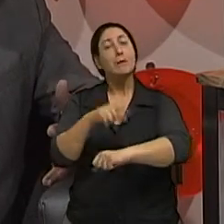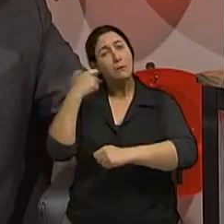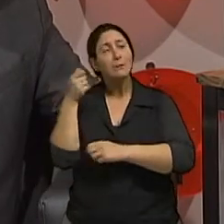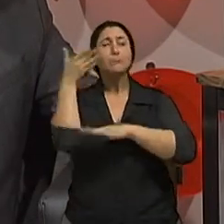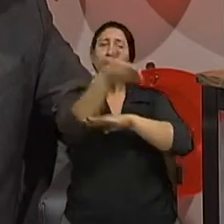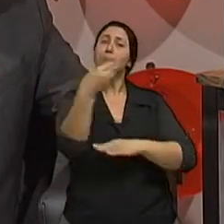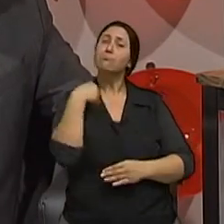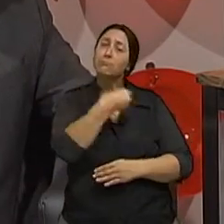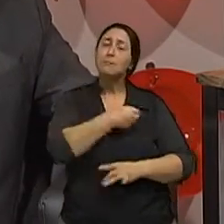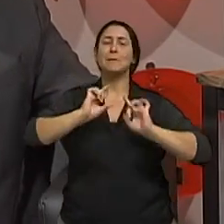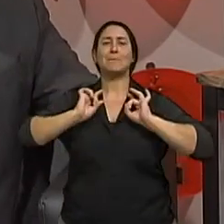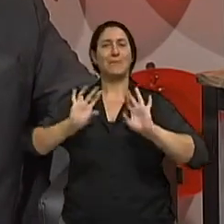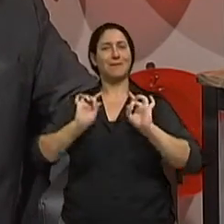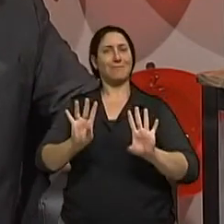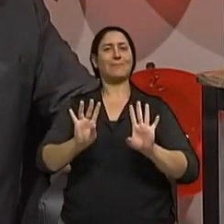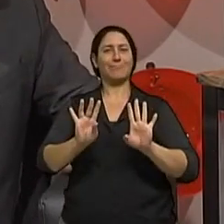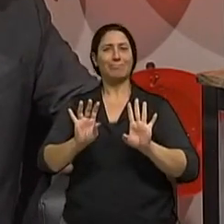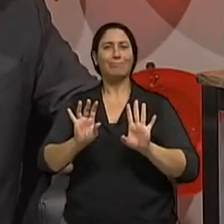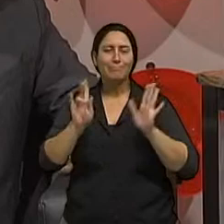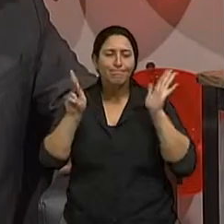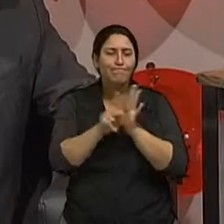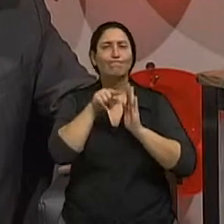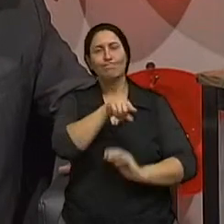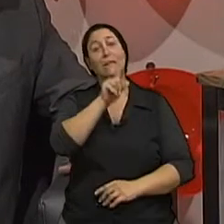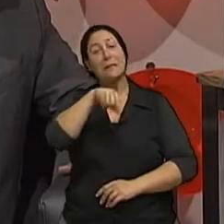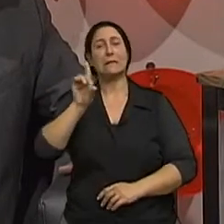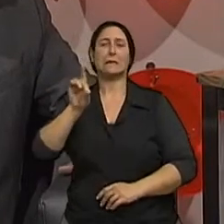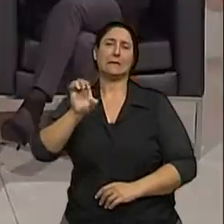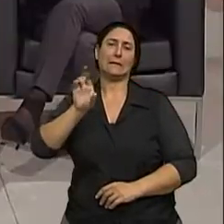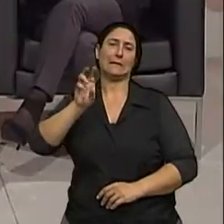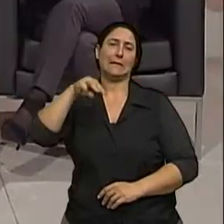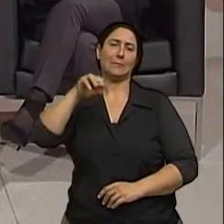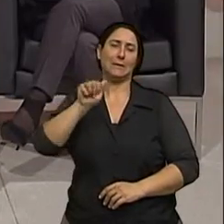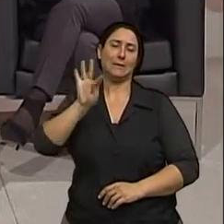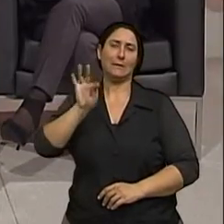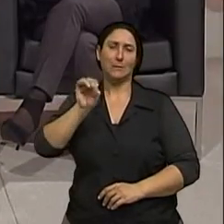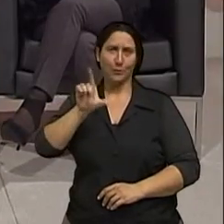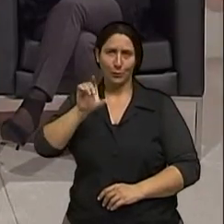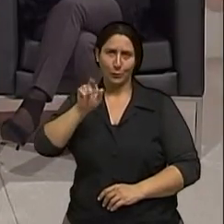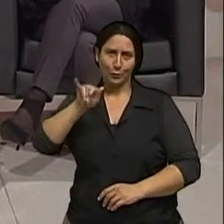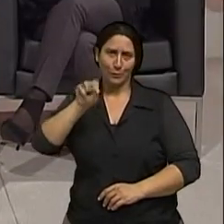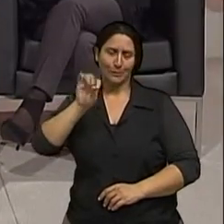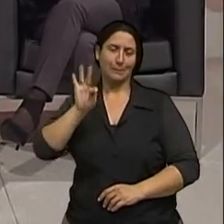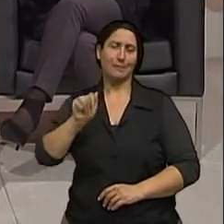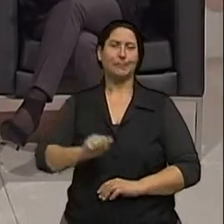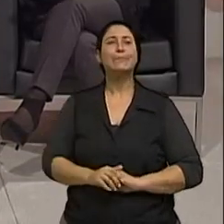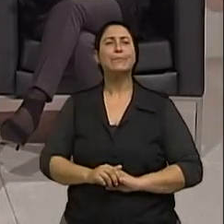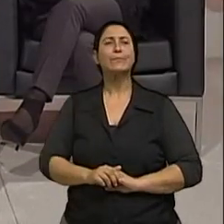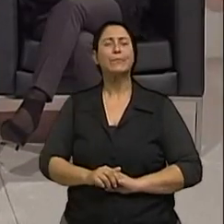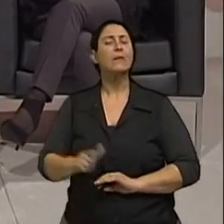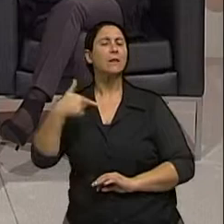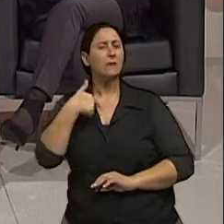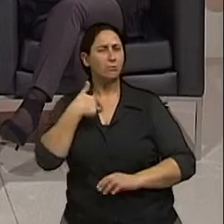passar para um dermatologista para fazer um rastreamento de sinais. Porque eu ouço, eu trabalho com idosos, e eu ouço muitas